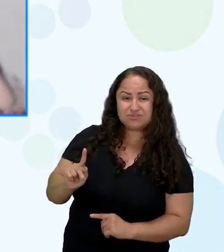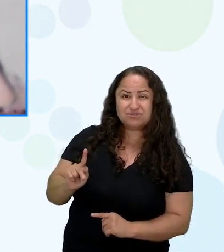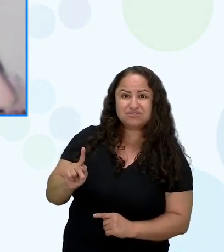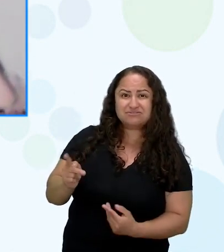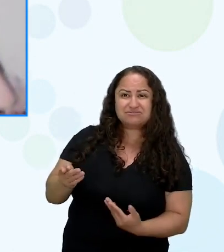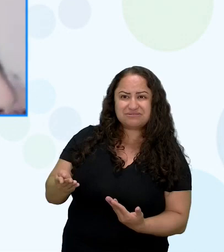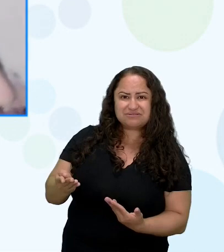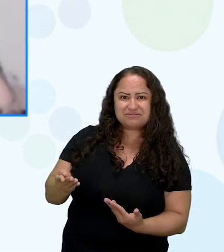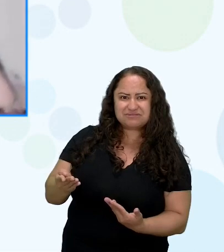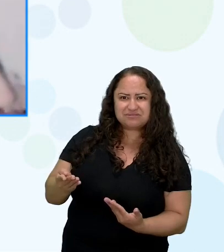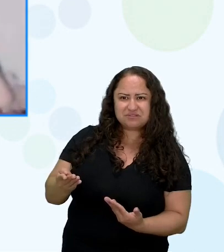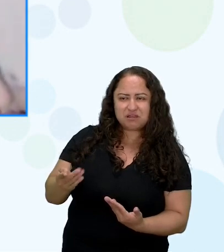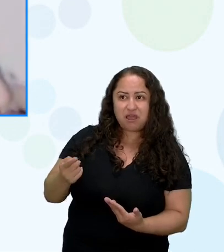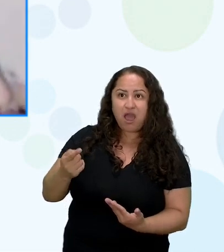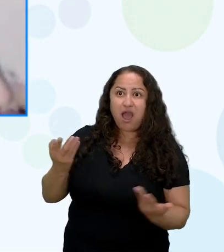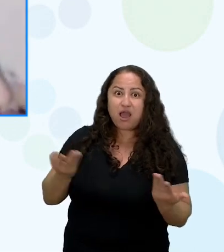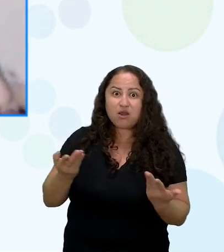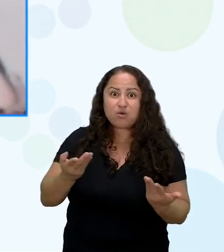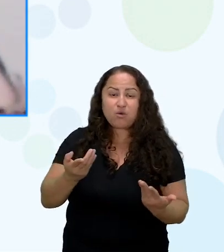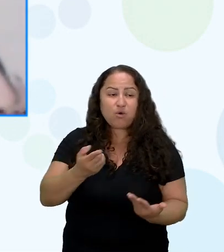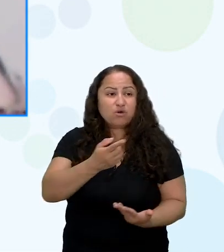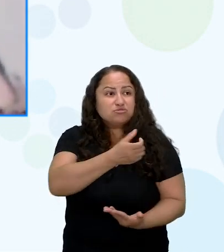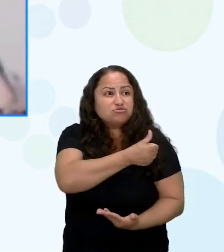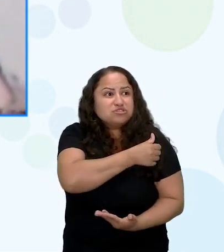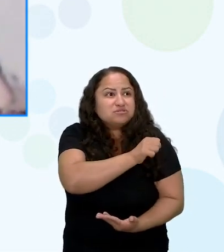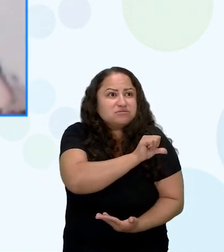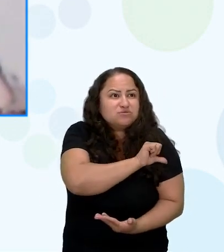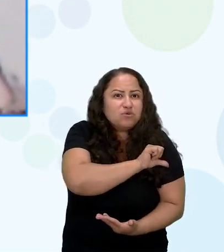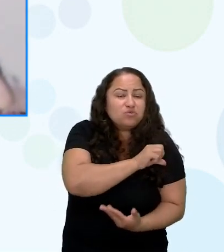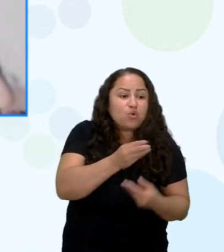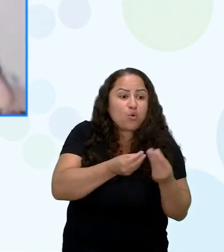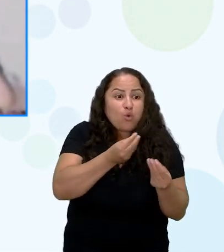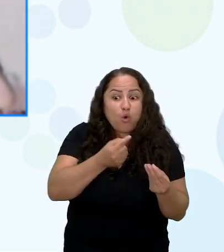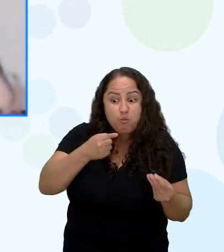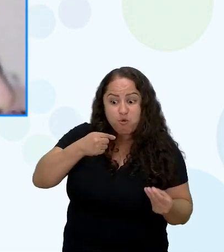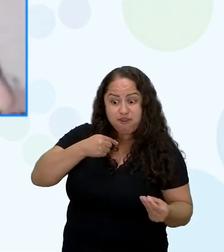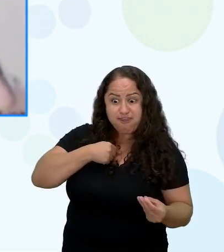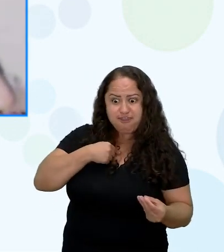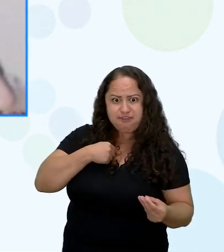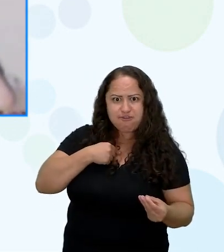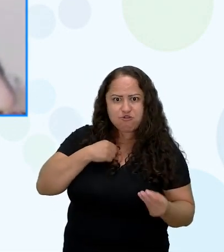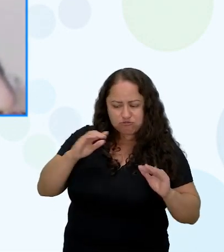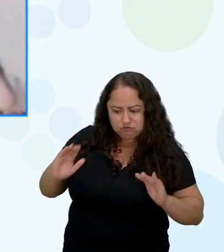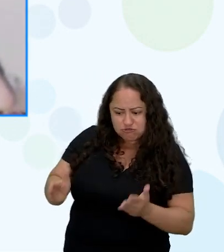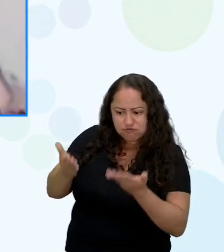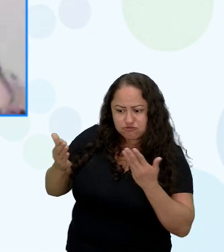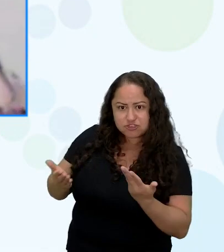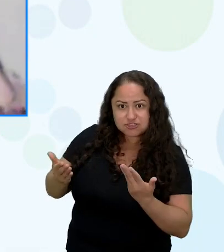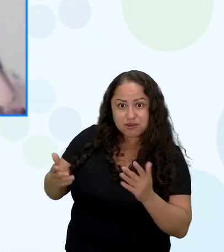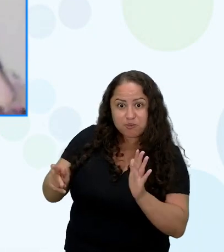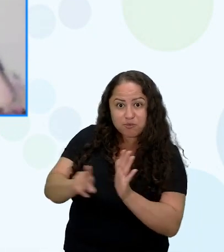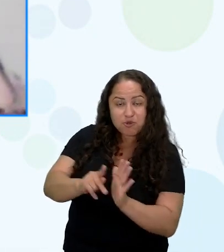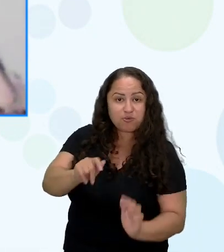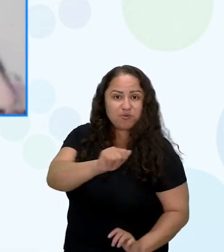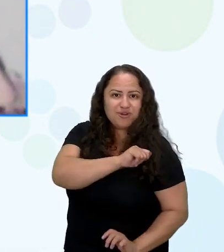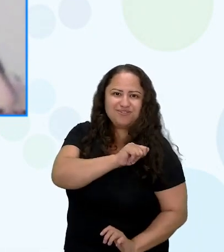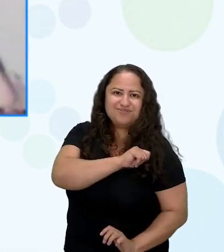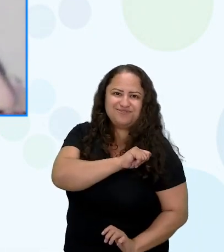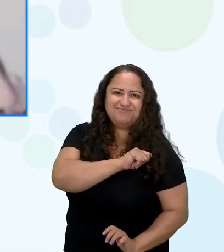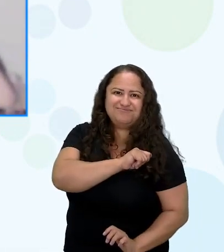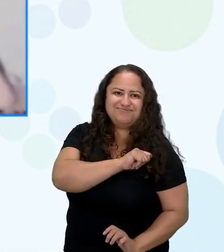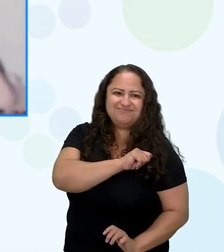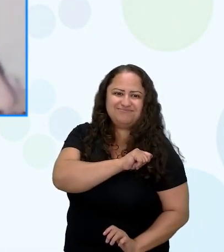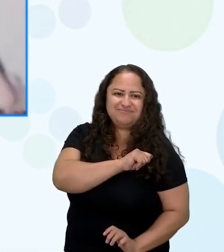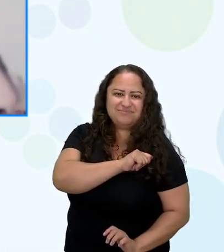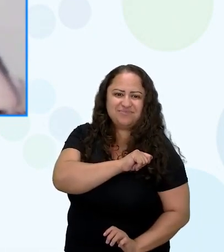eu tô no ensino fundamental como que eu poderia disponibilizar esse livro para o meu aluno então no caso